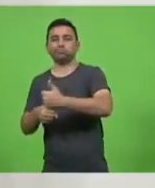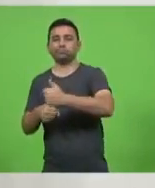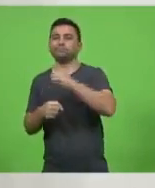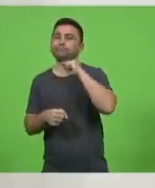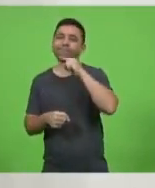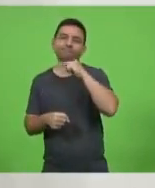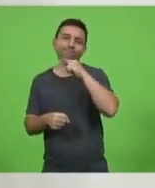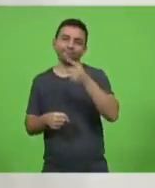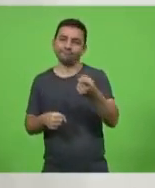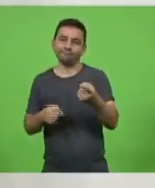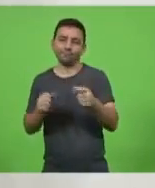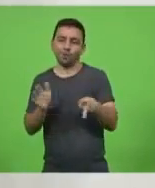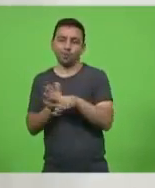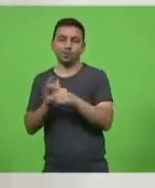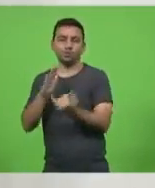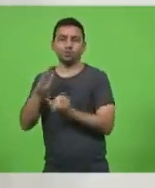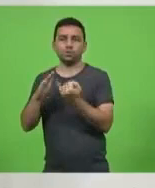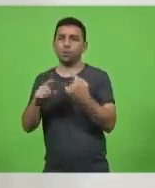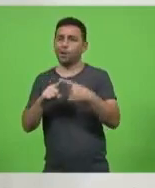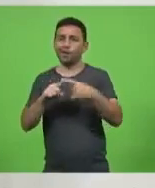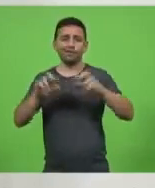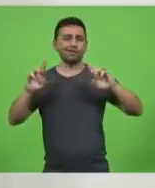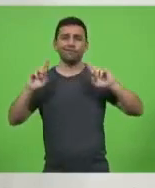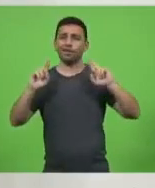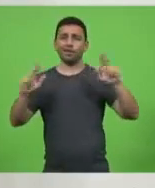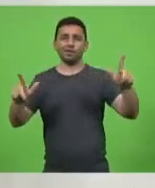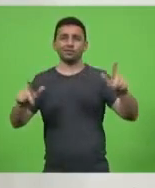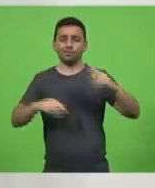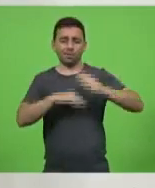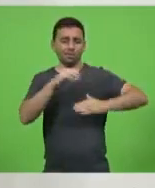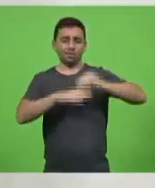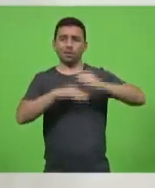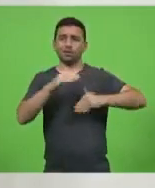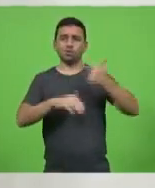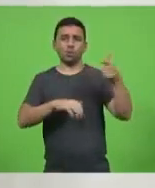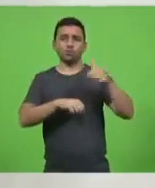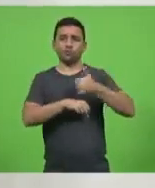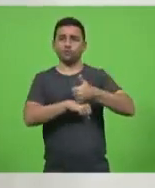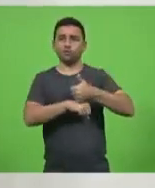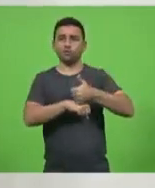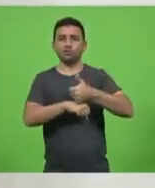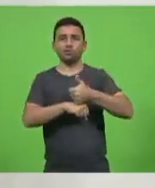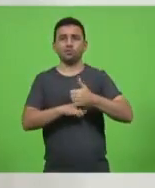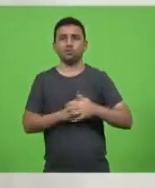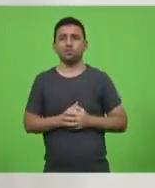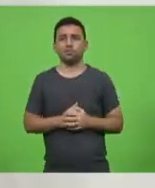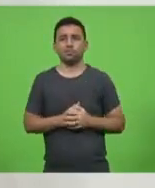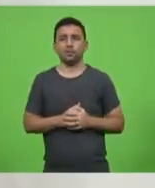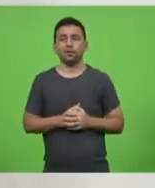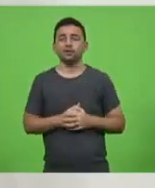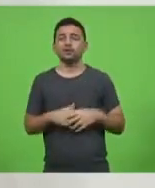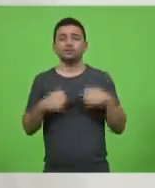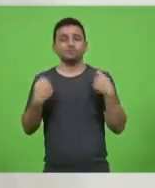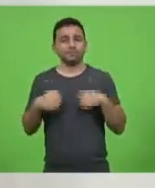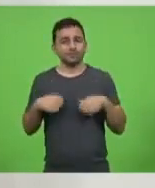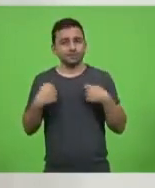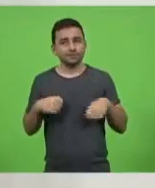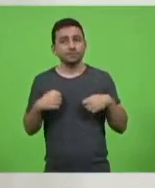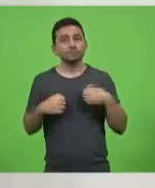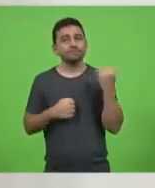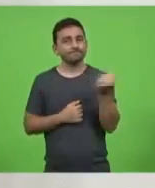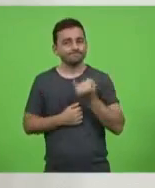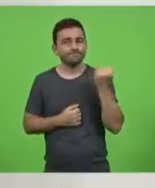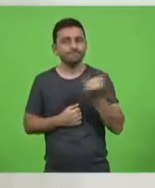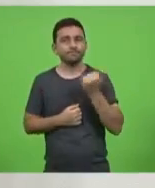setor industrial, porque é outro tipo de qualificação de mão de obra. Então, é preciso e necessário que nós